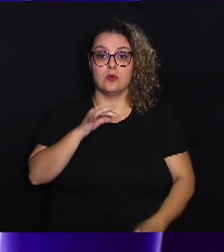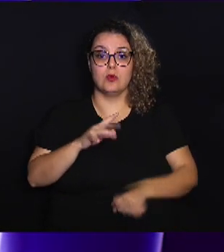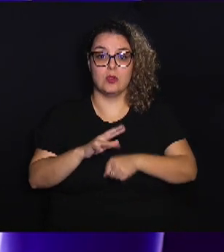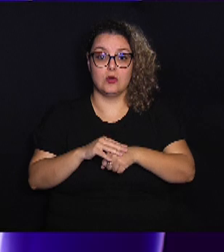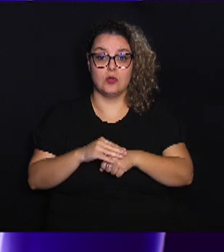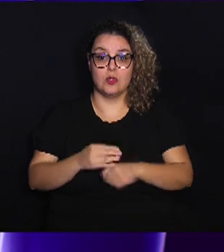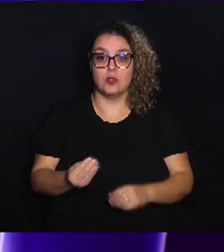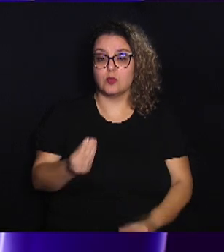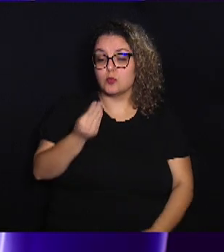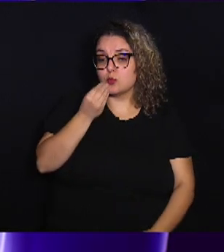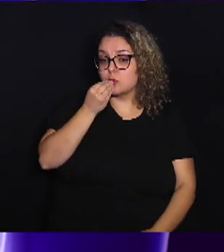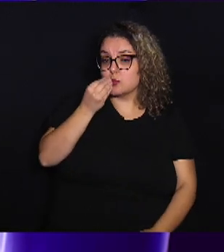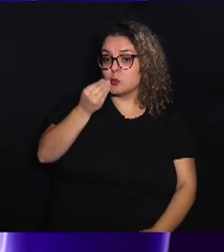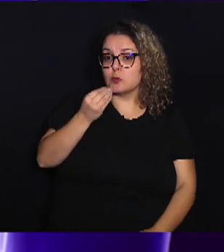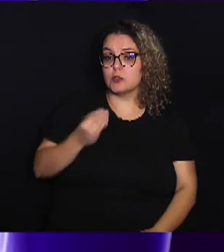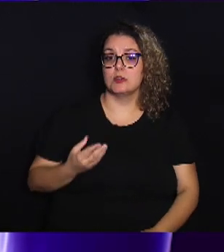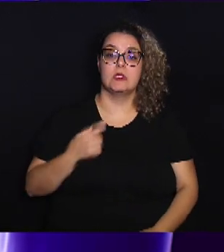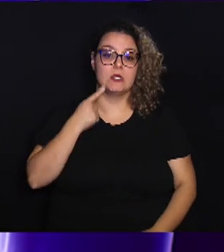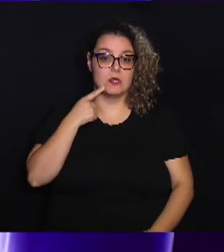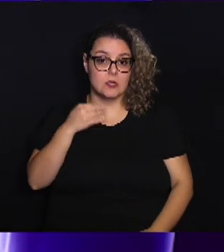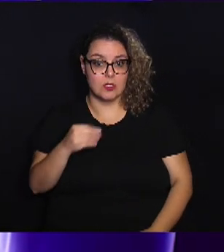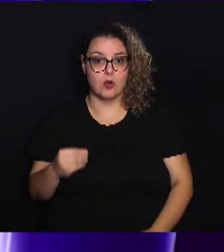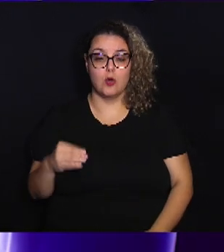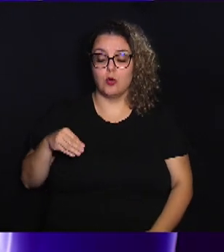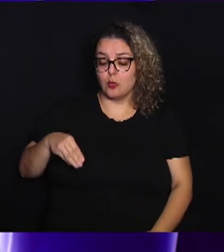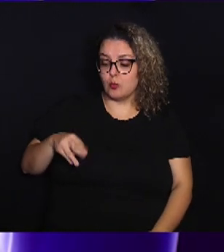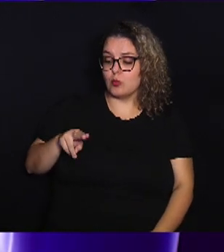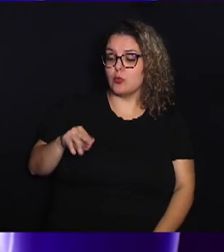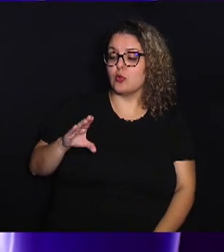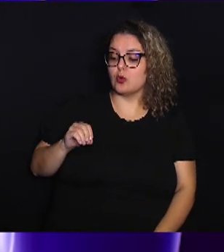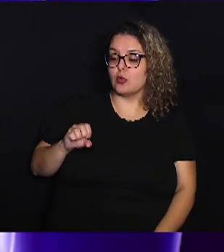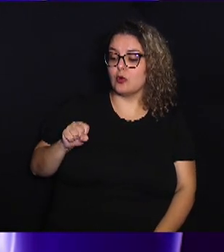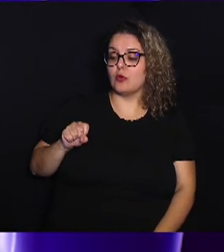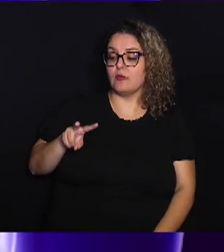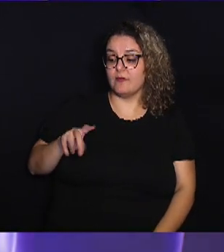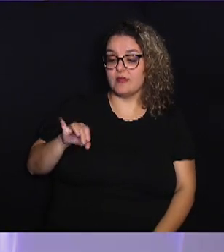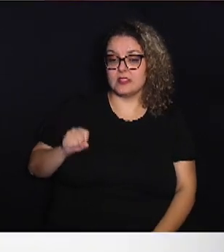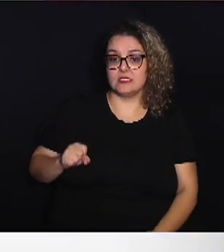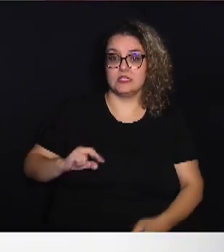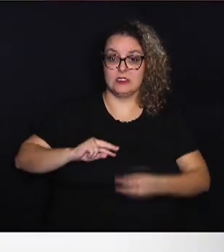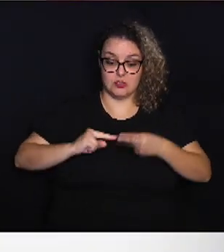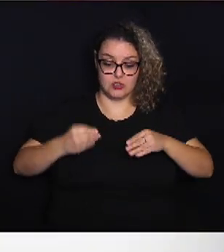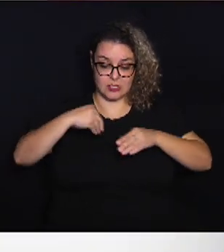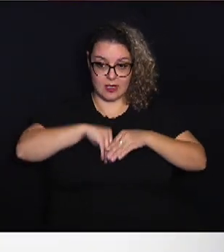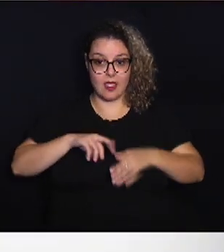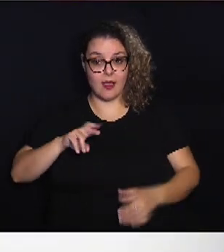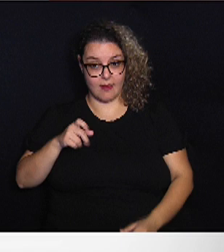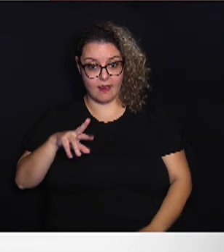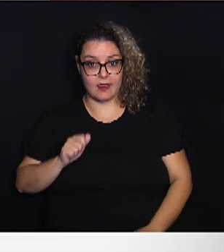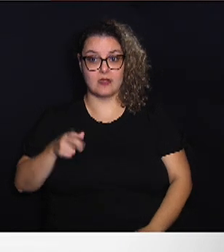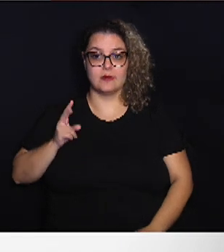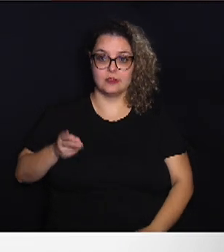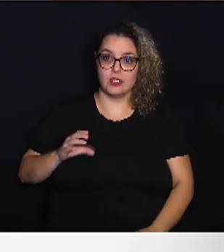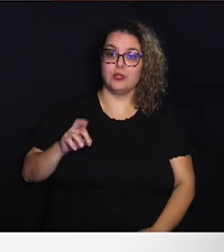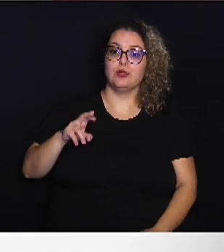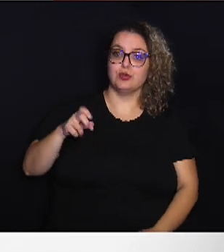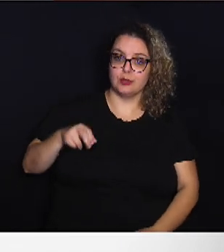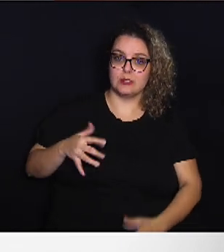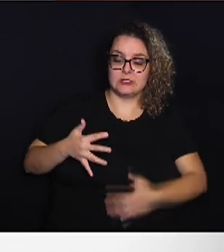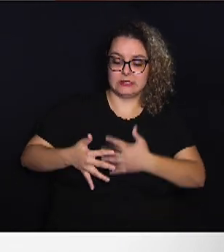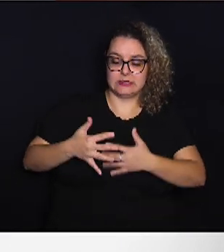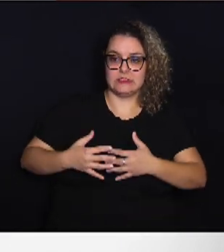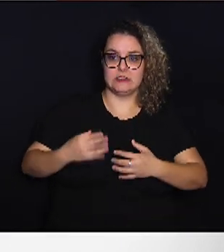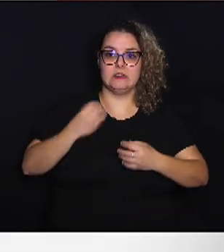salgado ou mucoviscidose, é uma doença genética rara e crônica, que compromete o funcionamento das